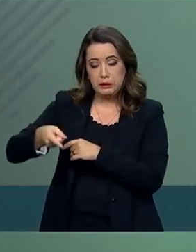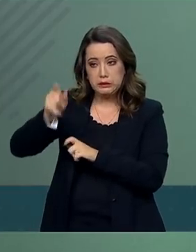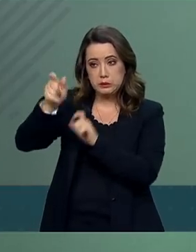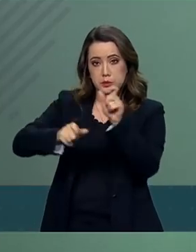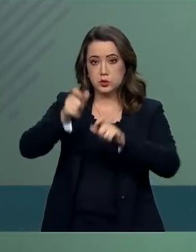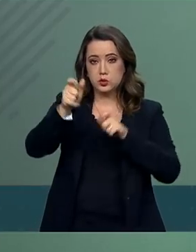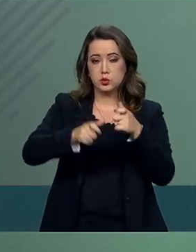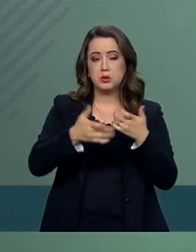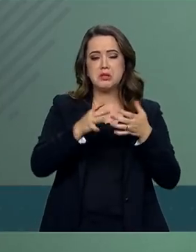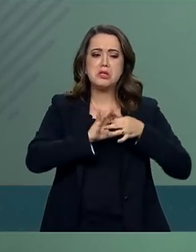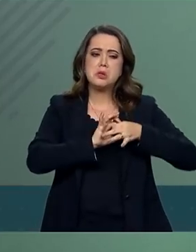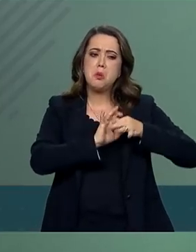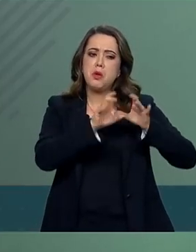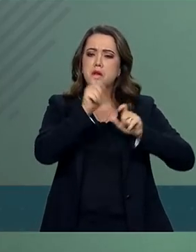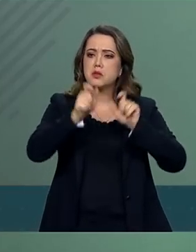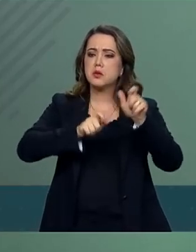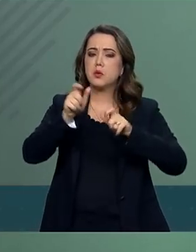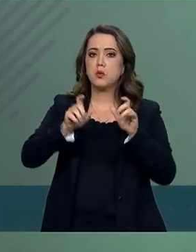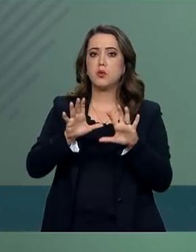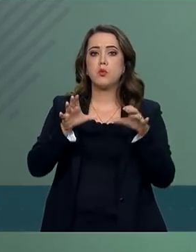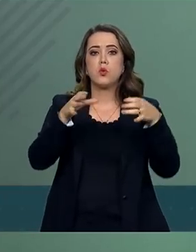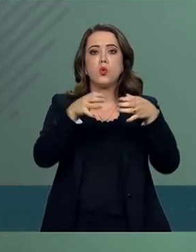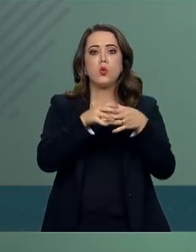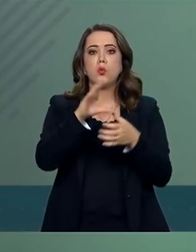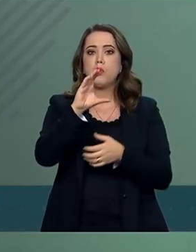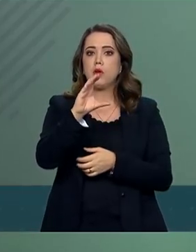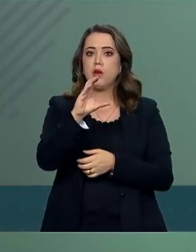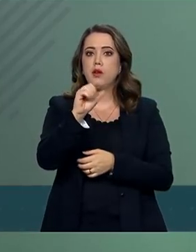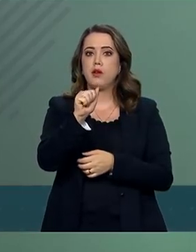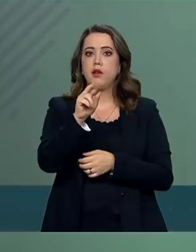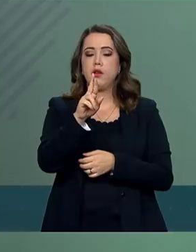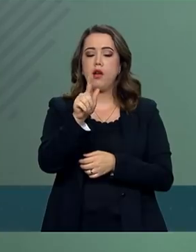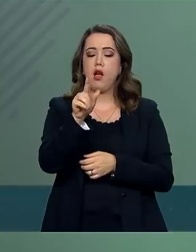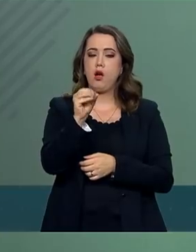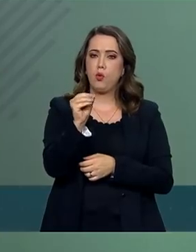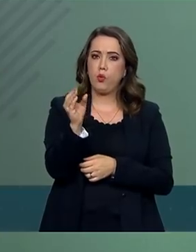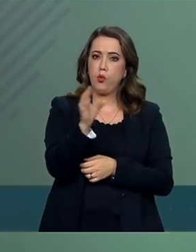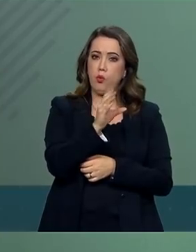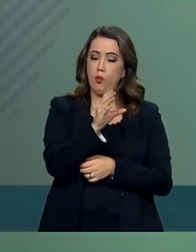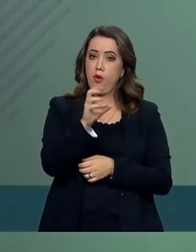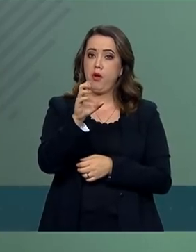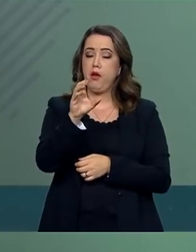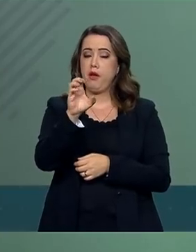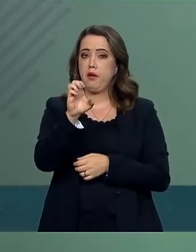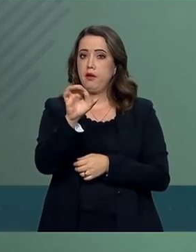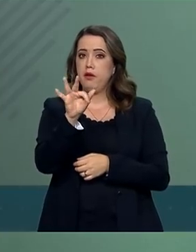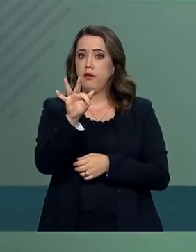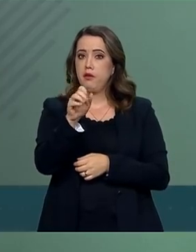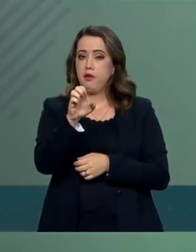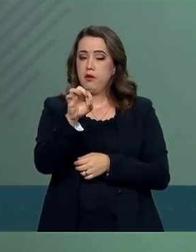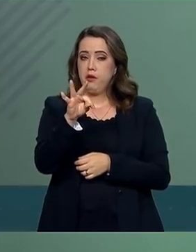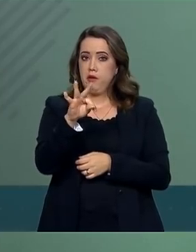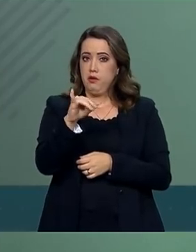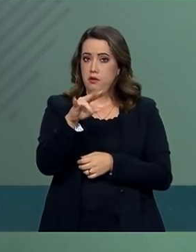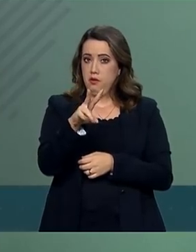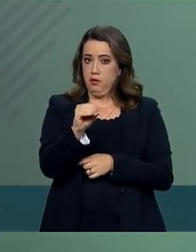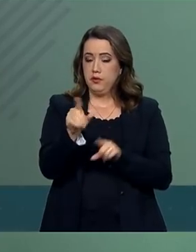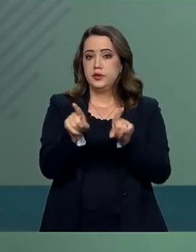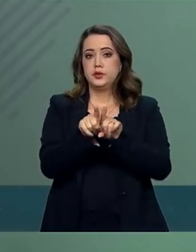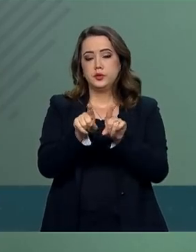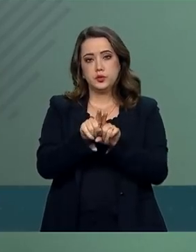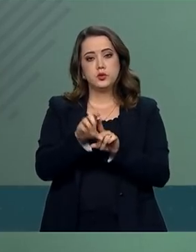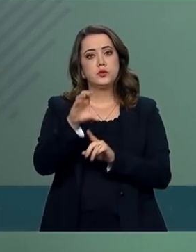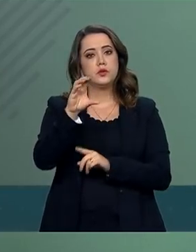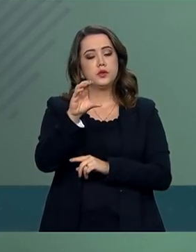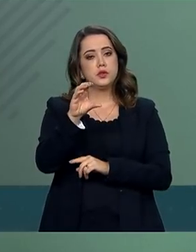as dispensas para cargos efetivos, cargos em comissão e funções de confiança